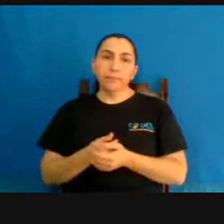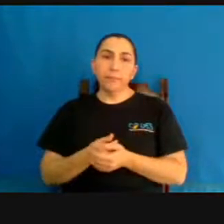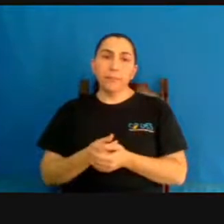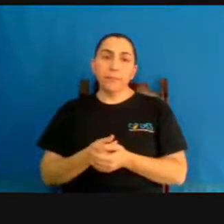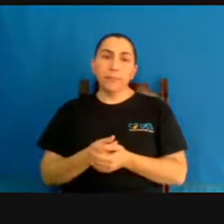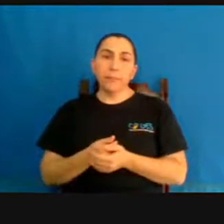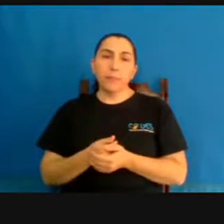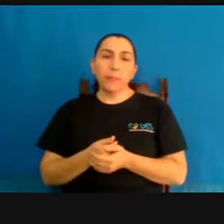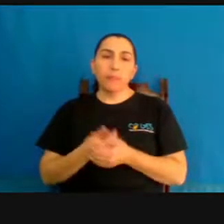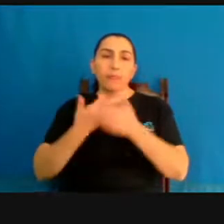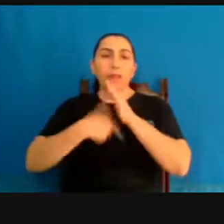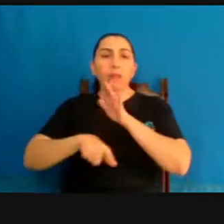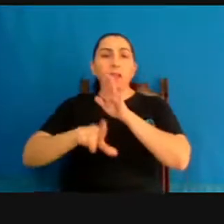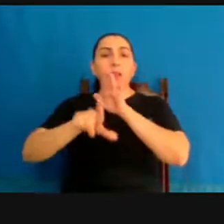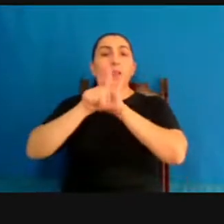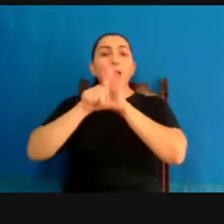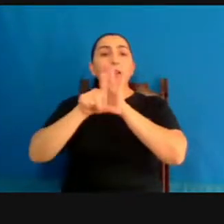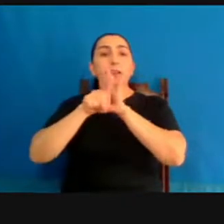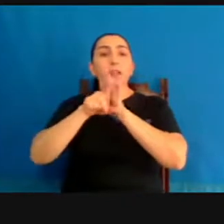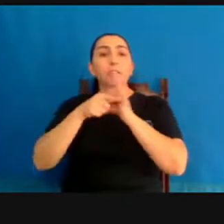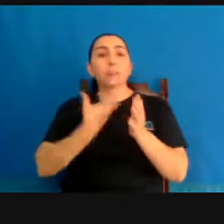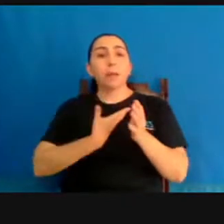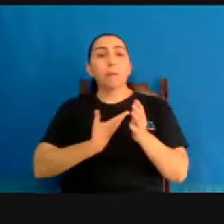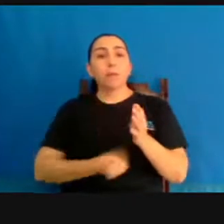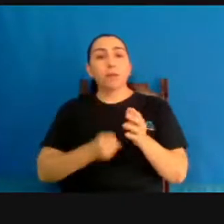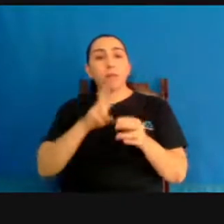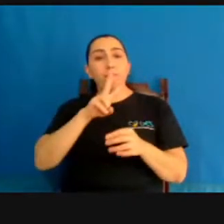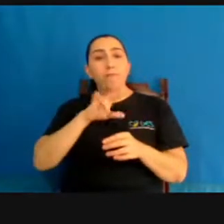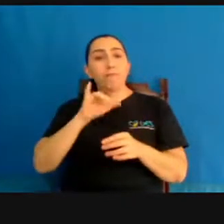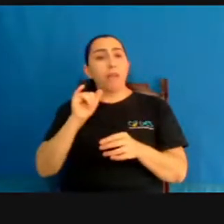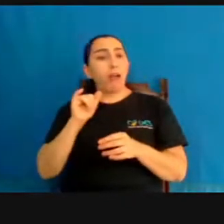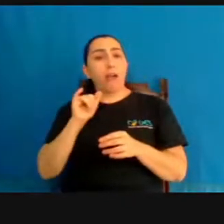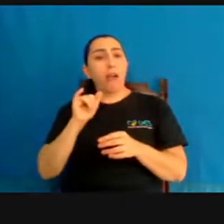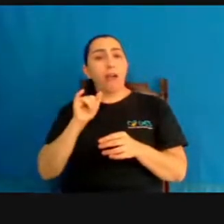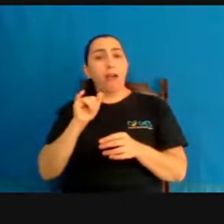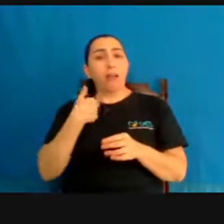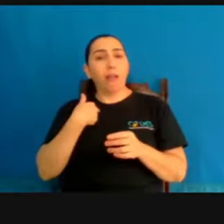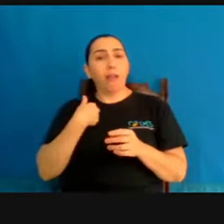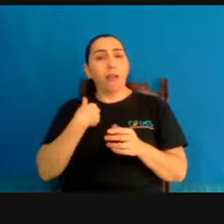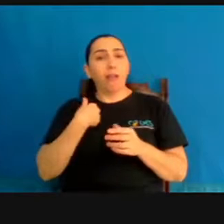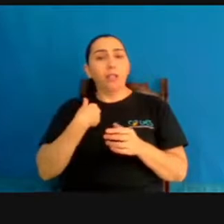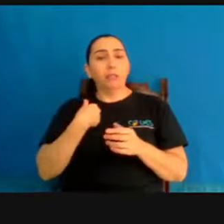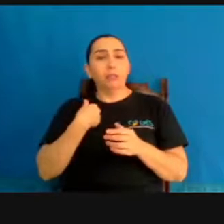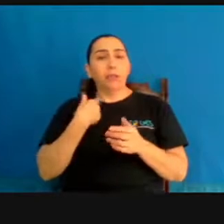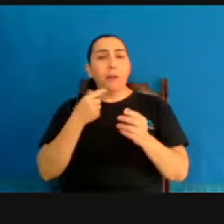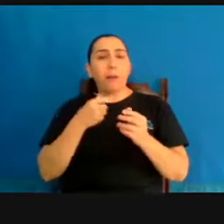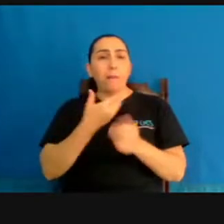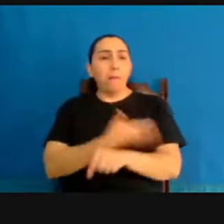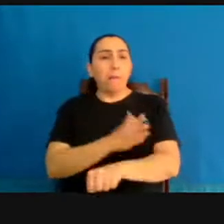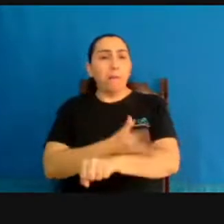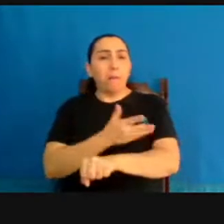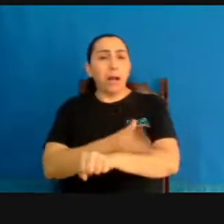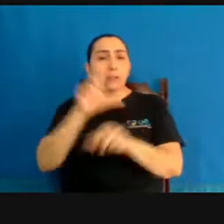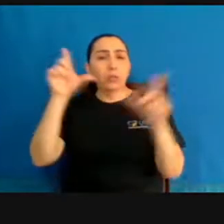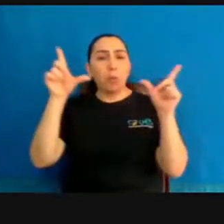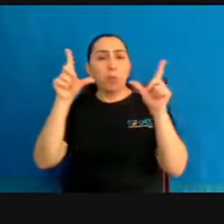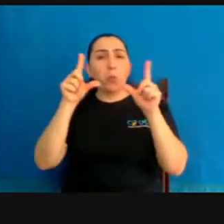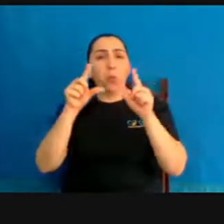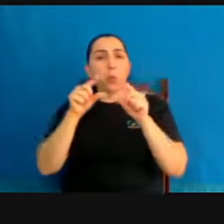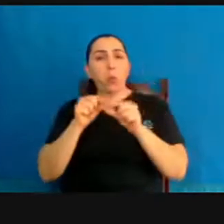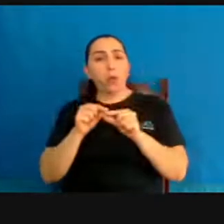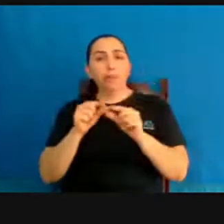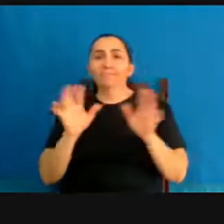Ah, mas se legalizar o aborto diminui a prática, não é verdade. Após ser legalizado, o número explode, não é? Aumenta significativamente.